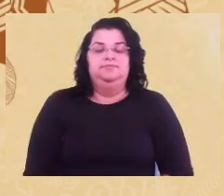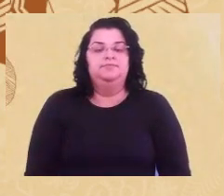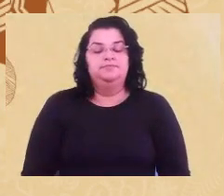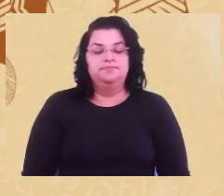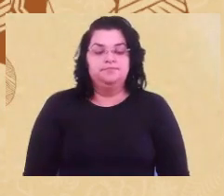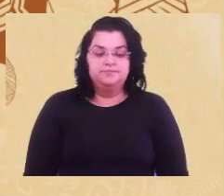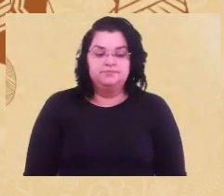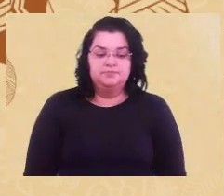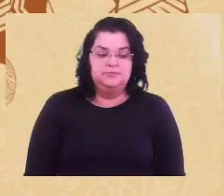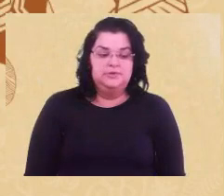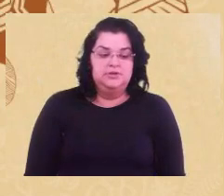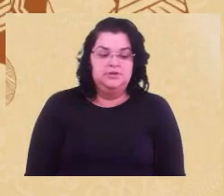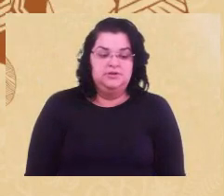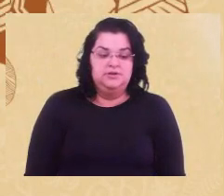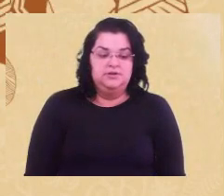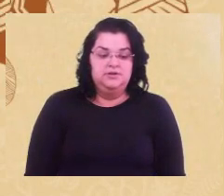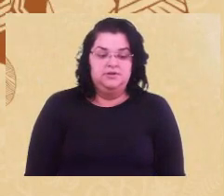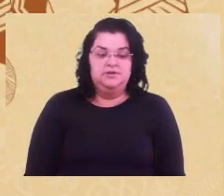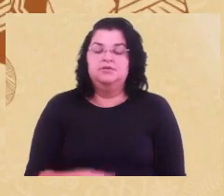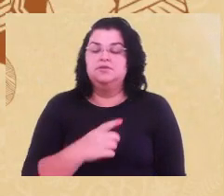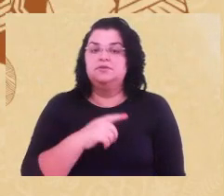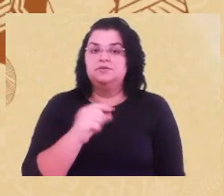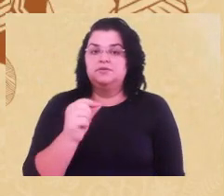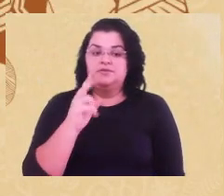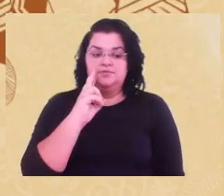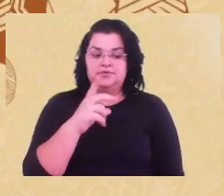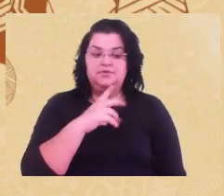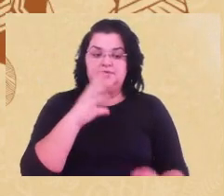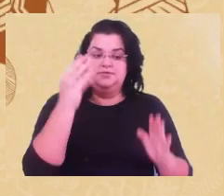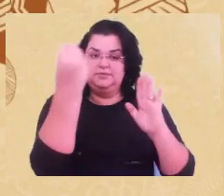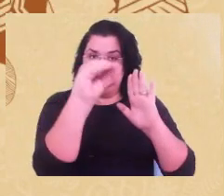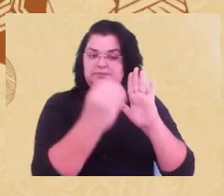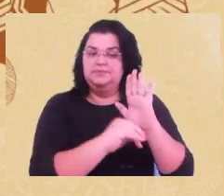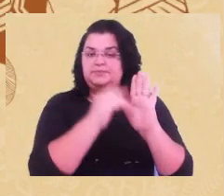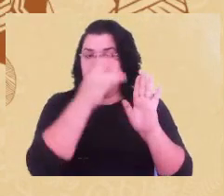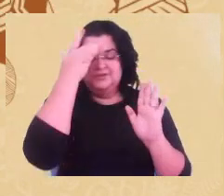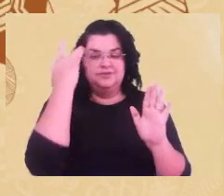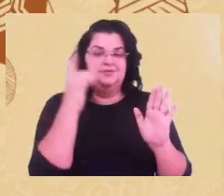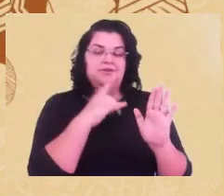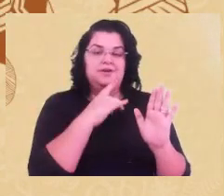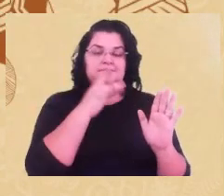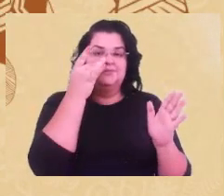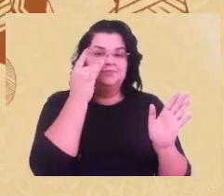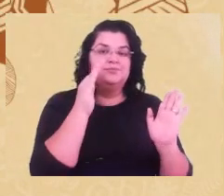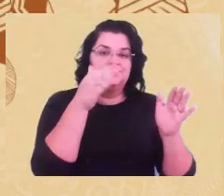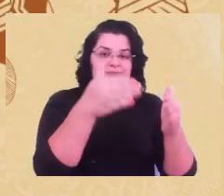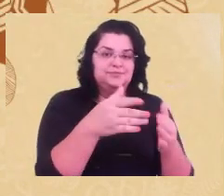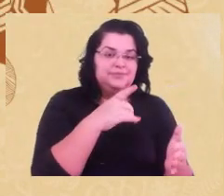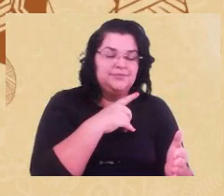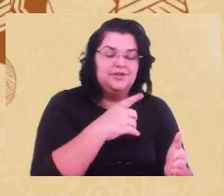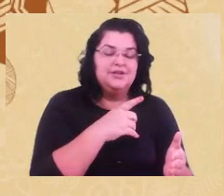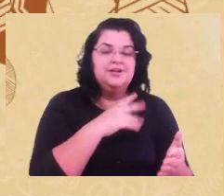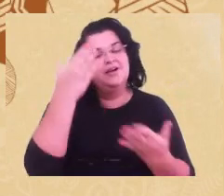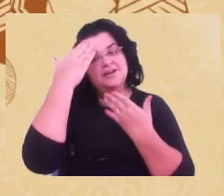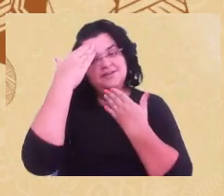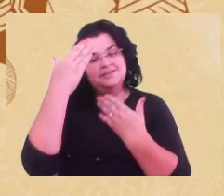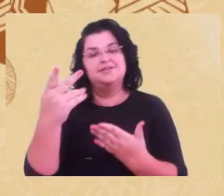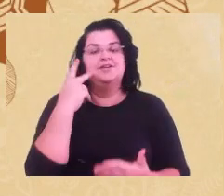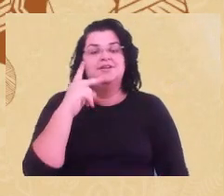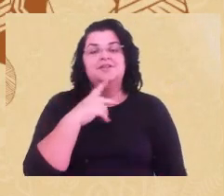Acabo de ver que Jesus Moura está aqui também com a gente. Também não posso deixar de agradecer a sua presença, Jesus, que